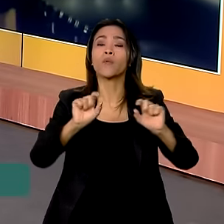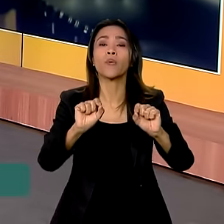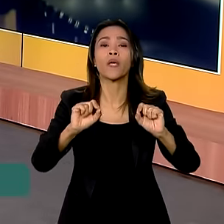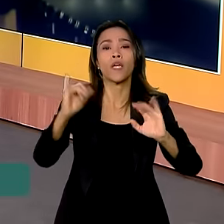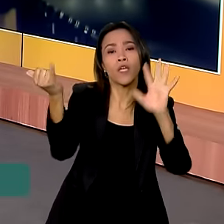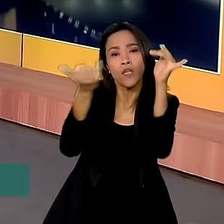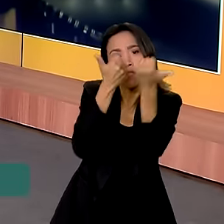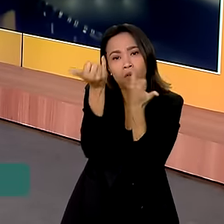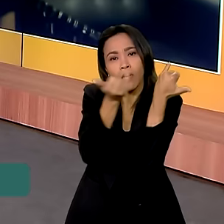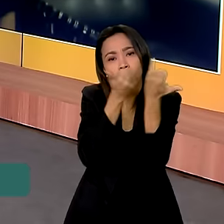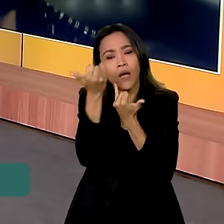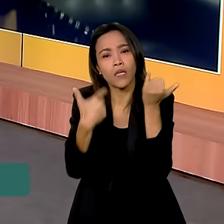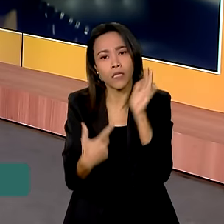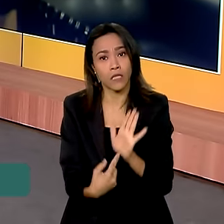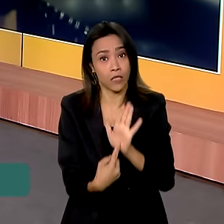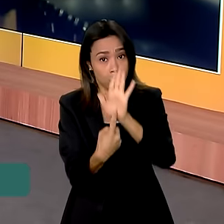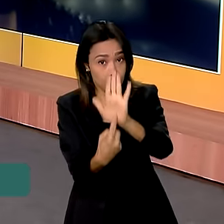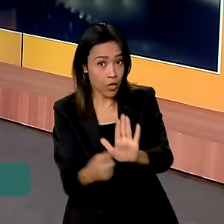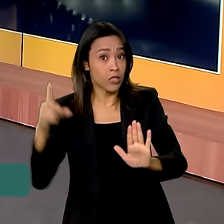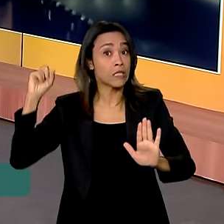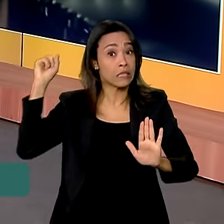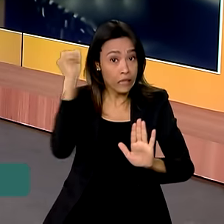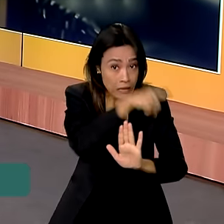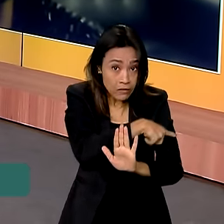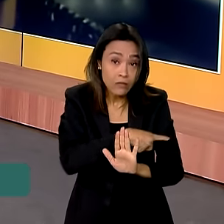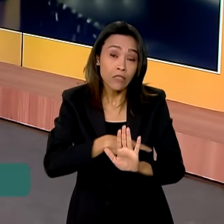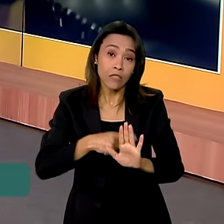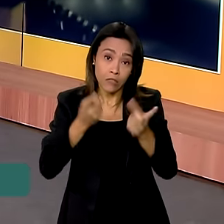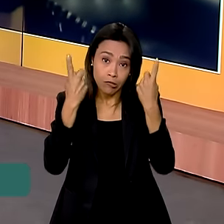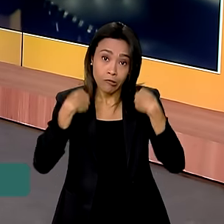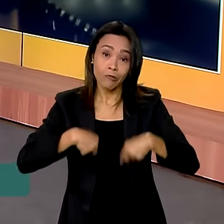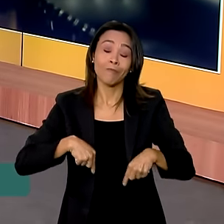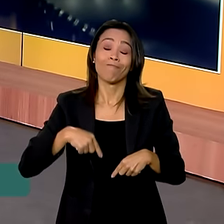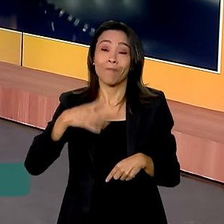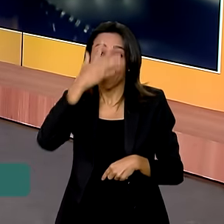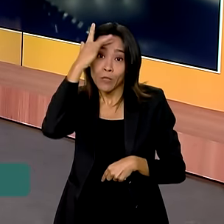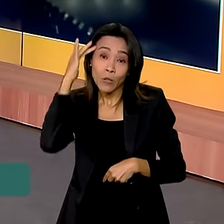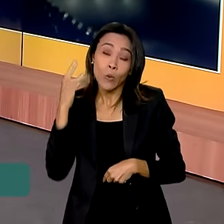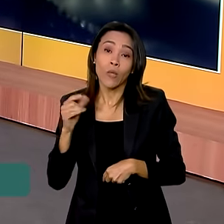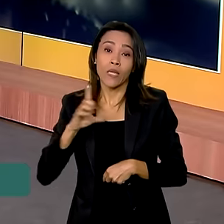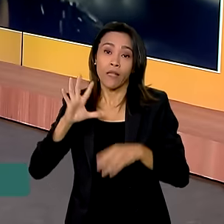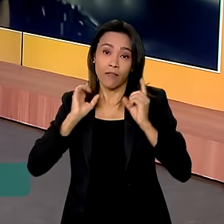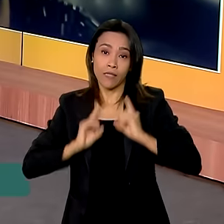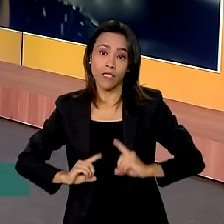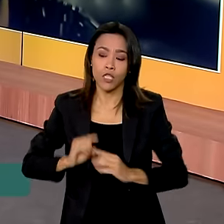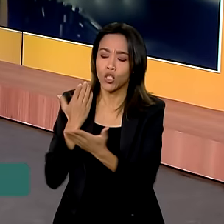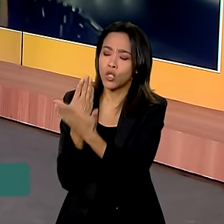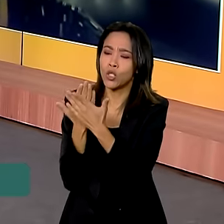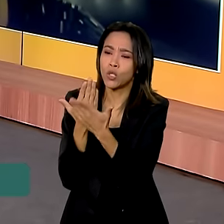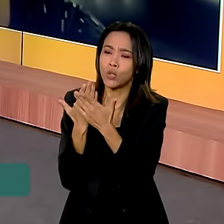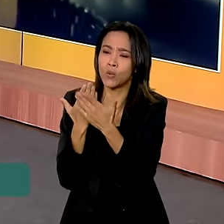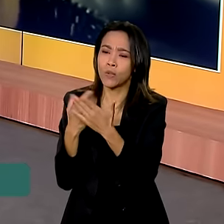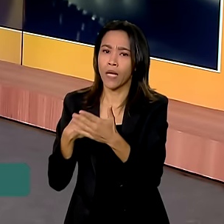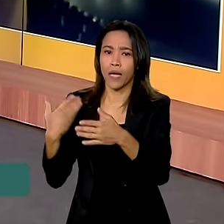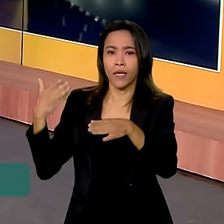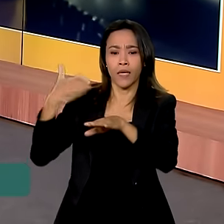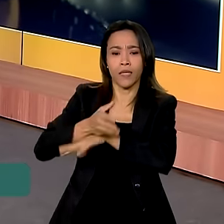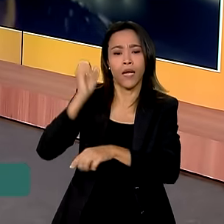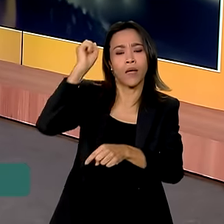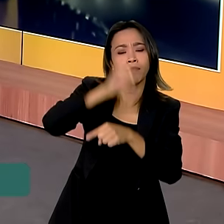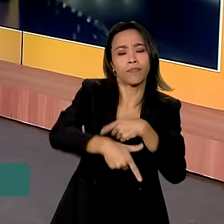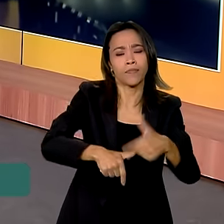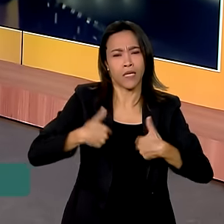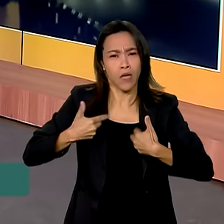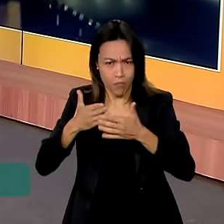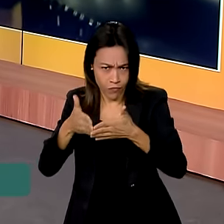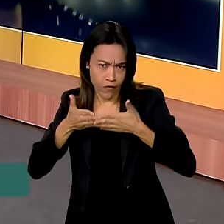que mostram a dificuldade das pessoas com deficiência para estudar e entrar no mercado de trabalho. Queria que a senhora falasse um